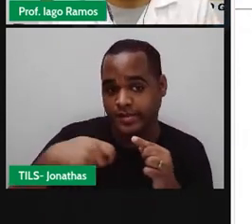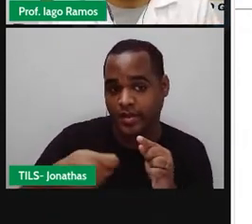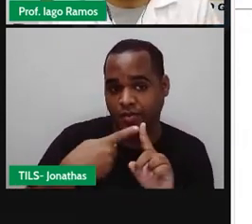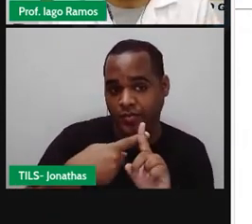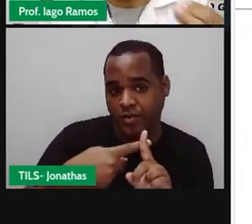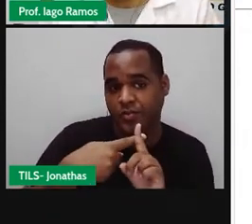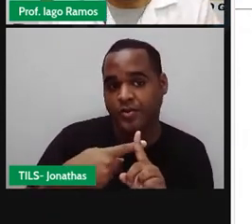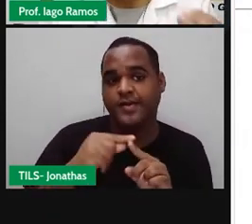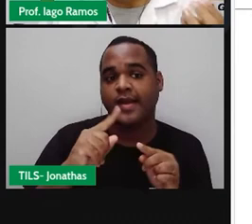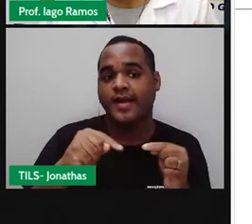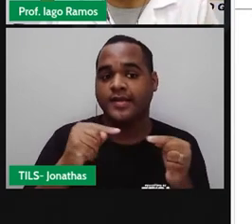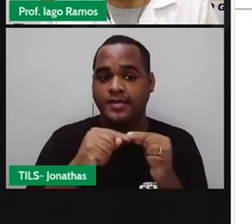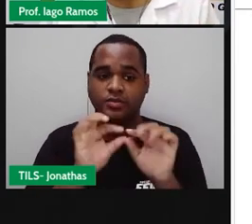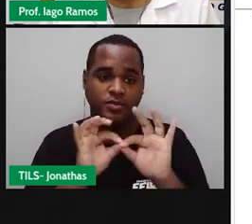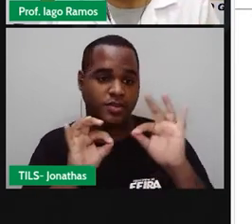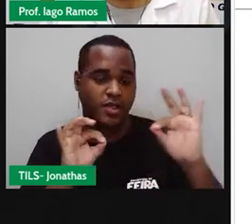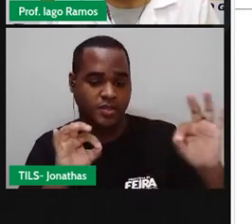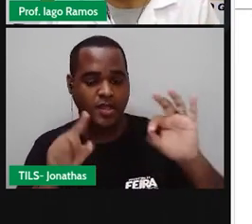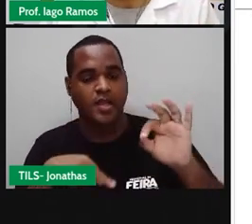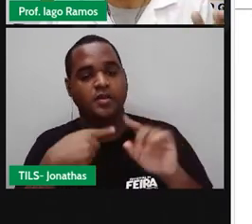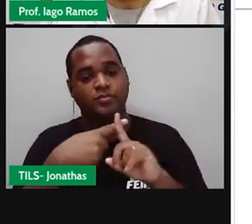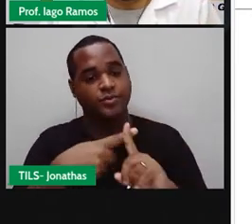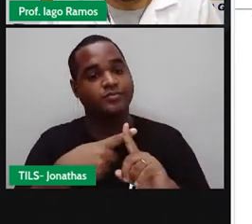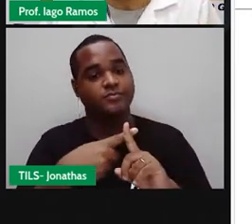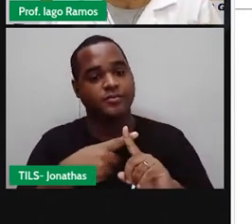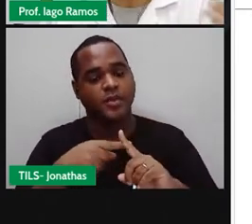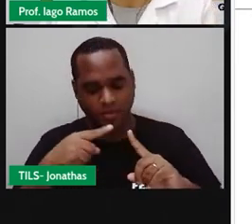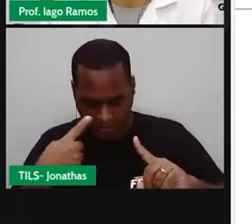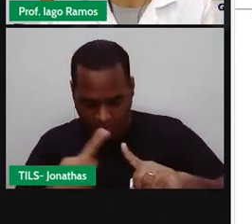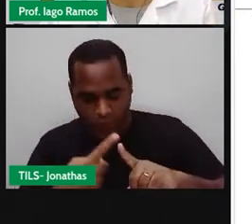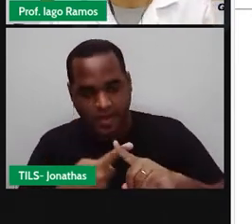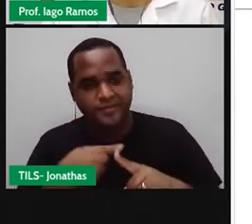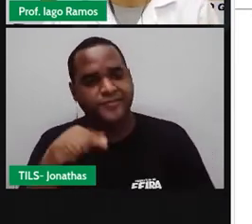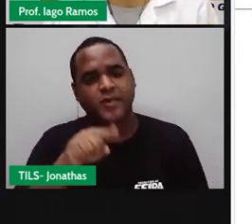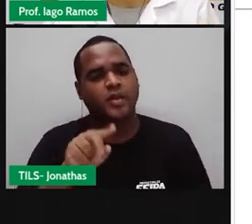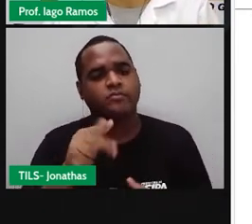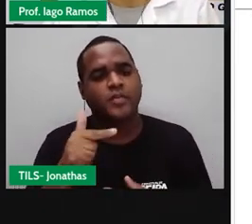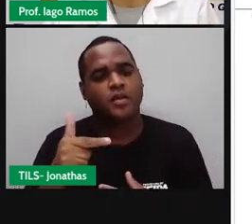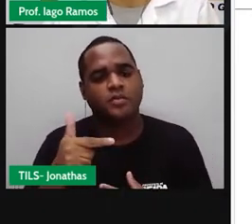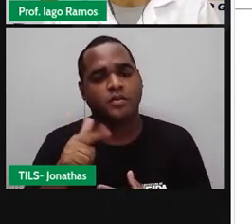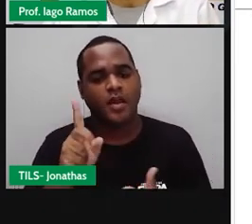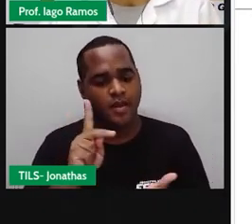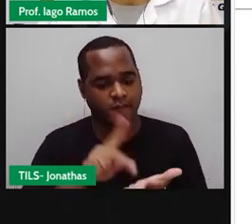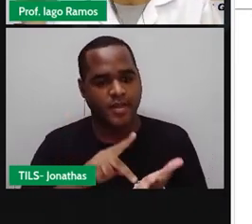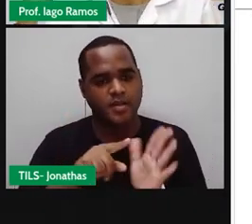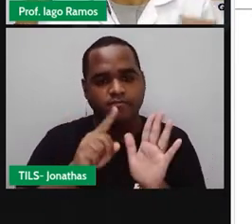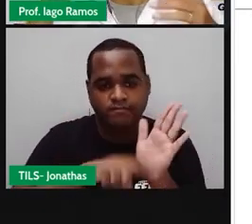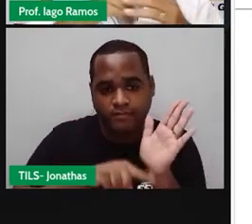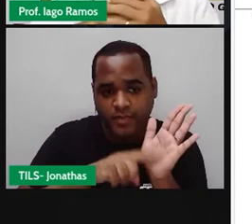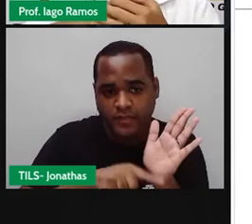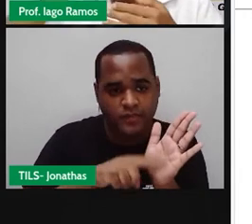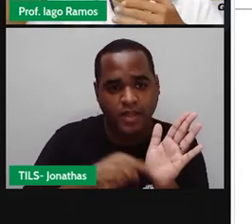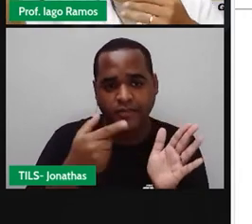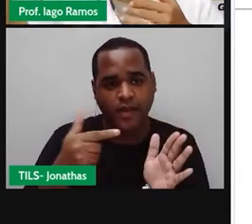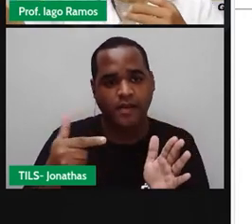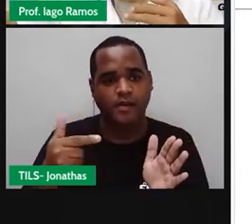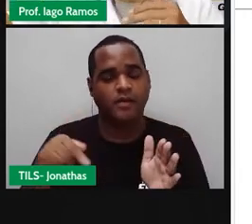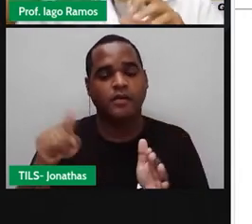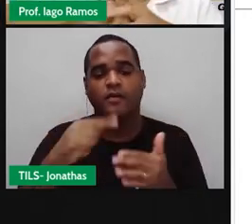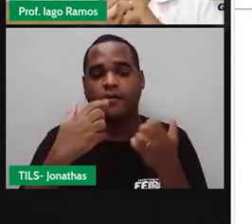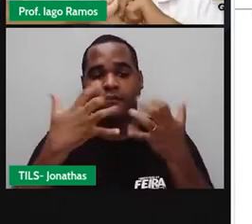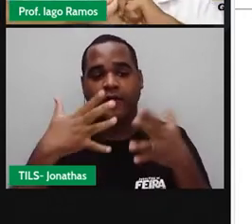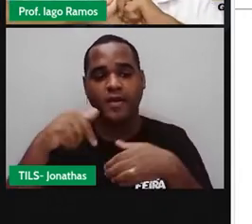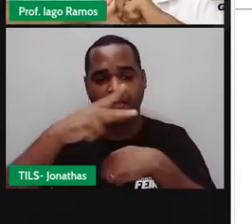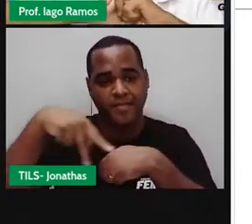absoluto. A distância é sempre positiva. Por quê? Porque não existe distância negativa. Eu não vou daqui até um outro